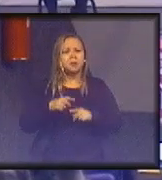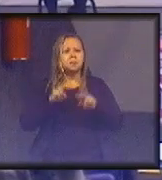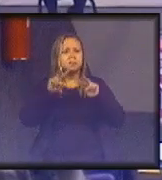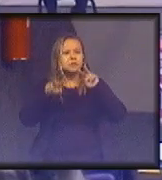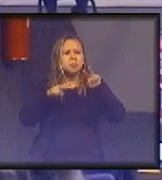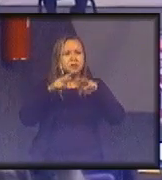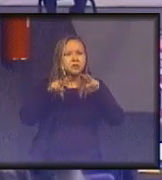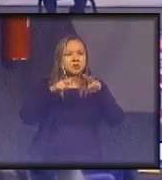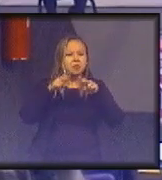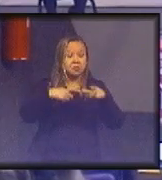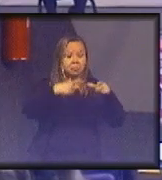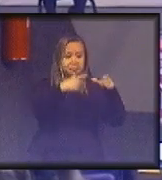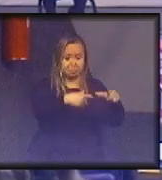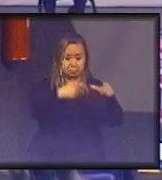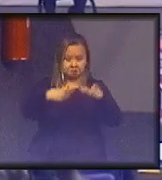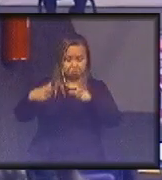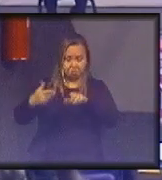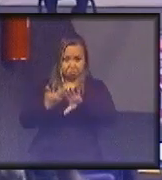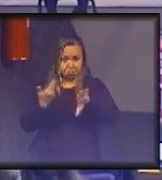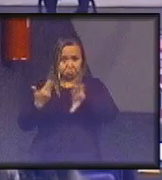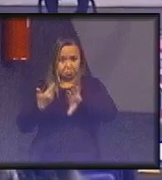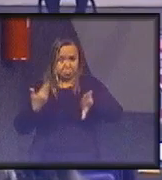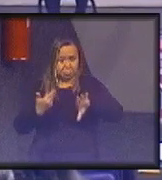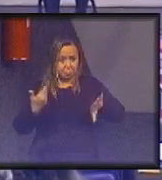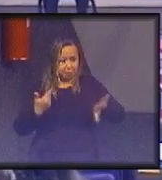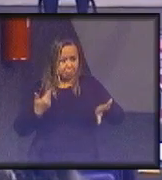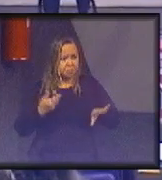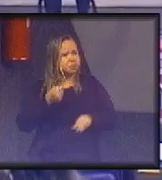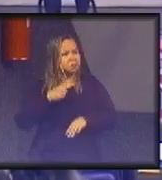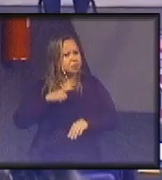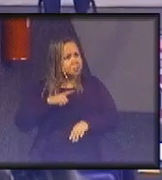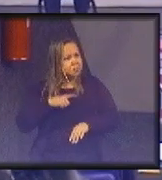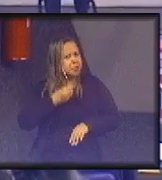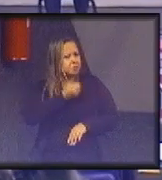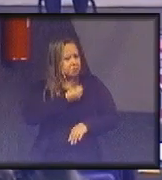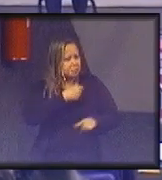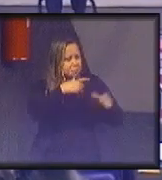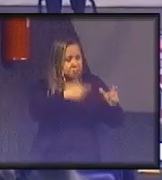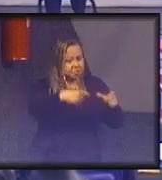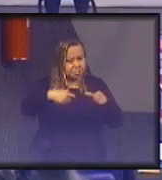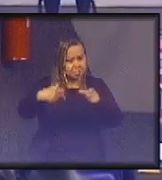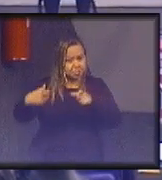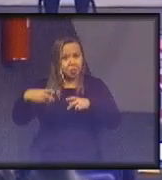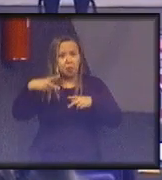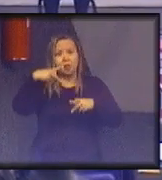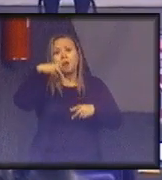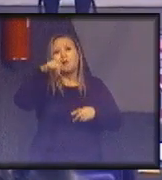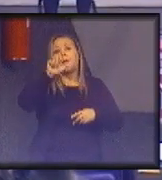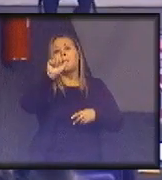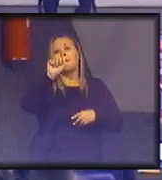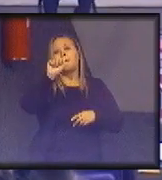setorialmente. Enfim, existe um número muito grande de setores. A questão do plástico,